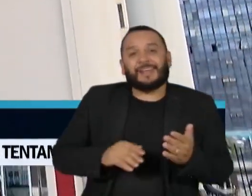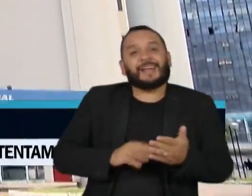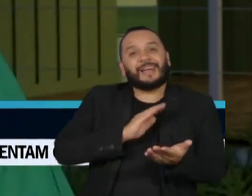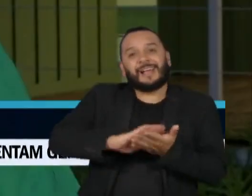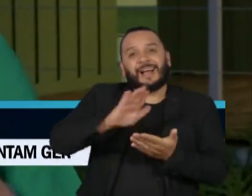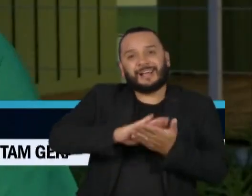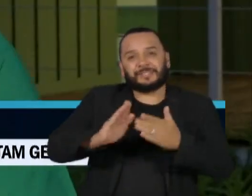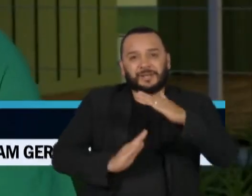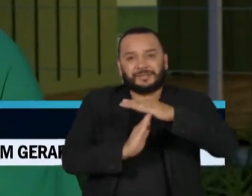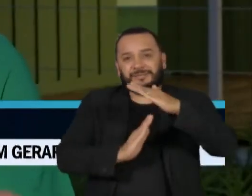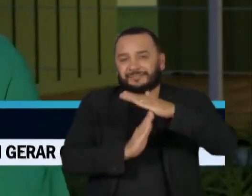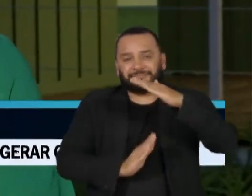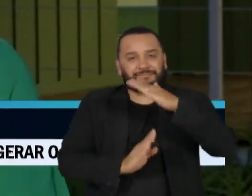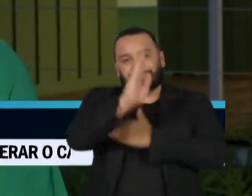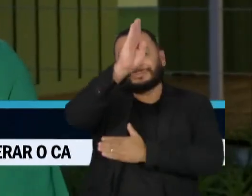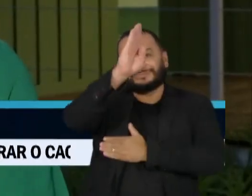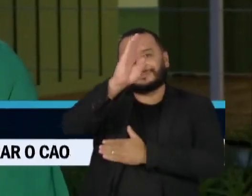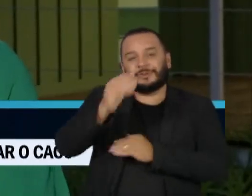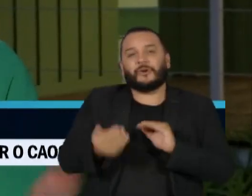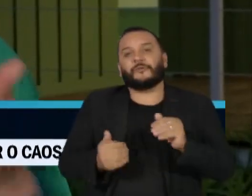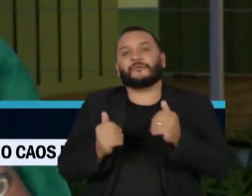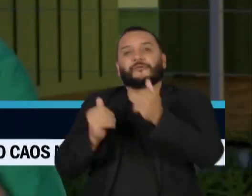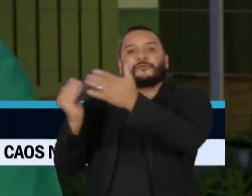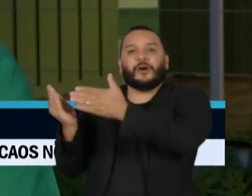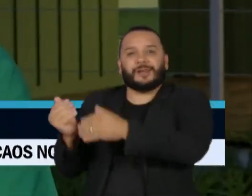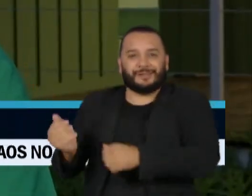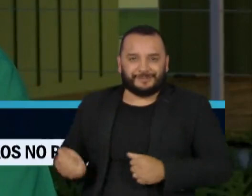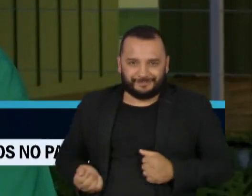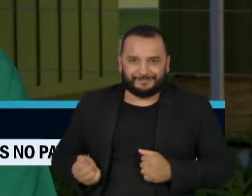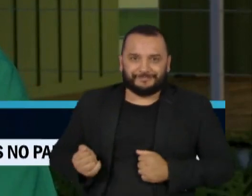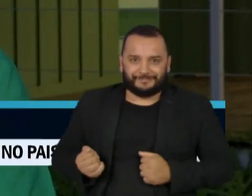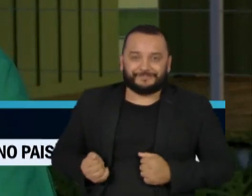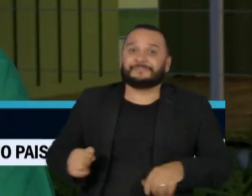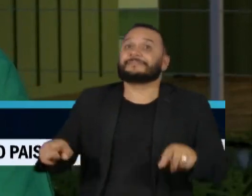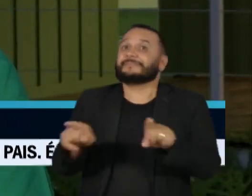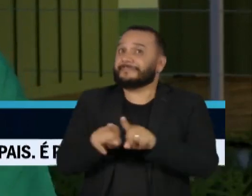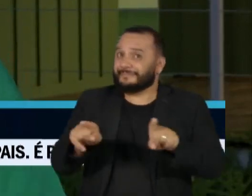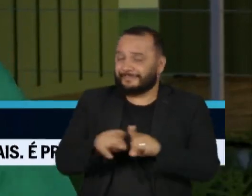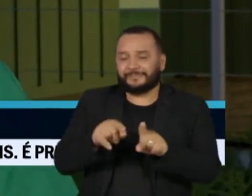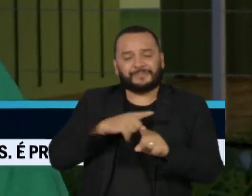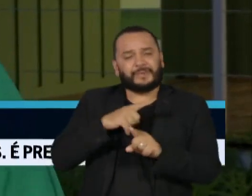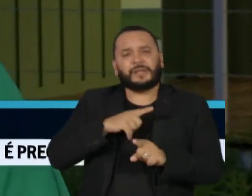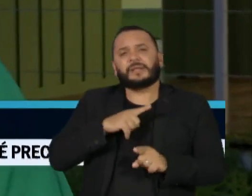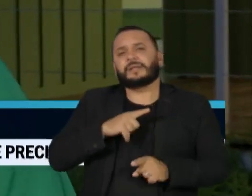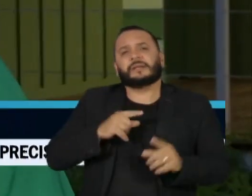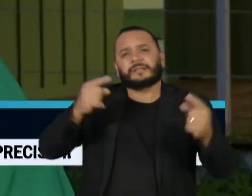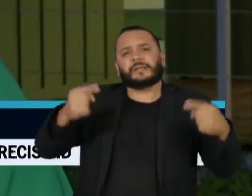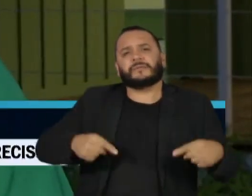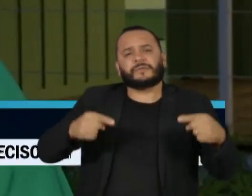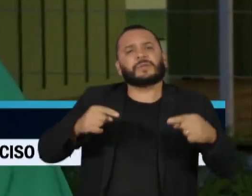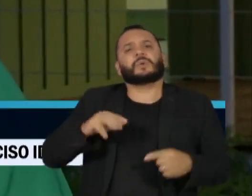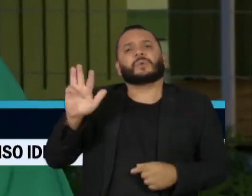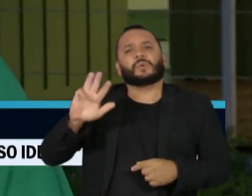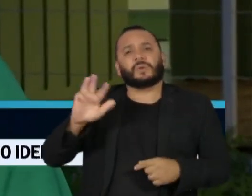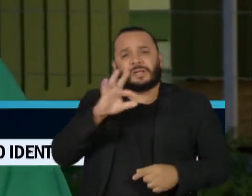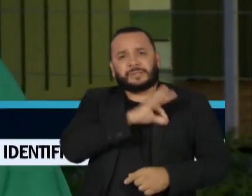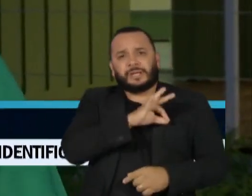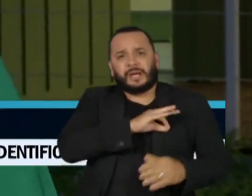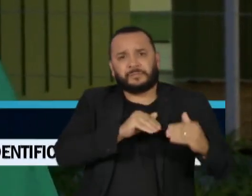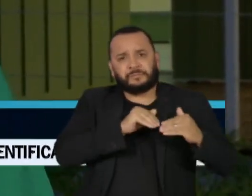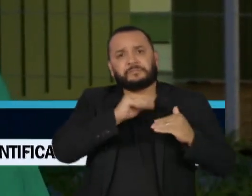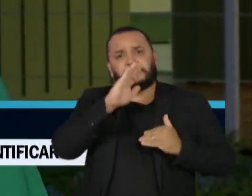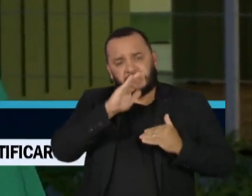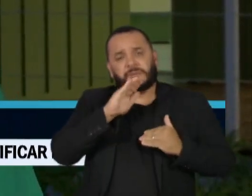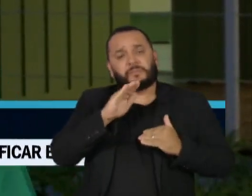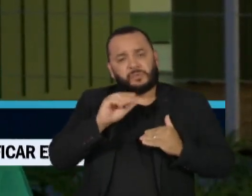de gastos. O desafio da equipe de Lula é aumentar o mínimo sem piorar a situação das contas públicas. A